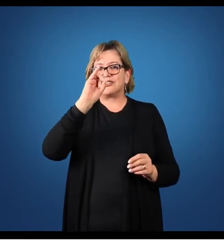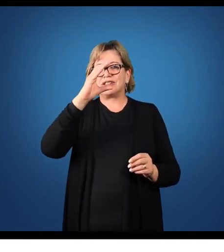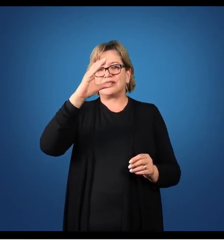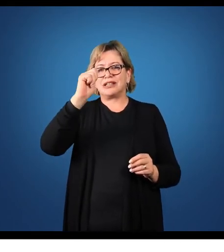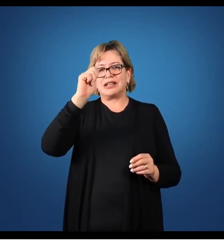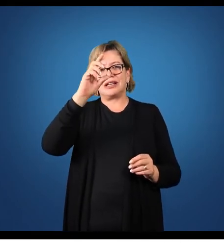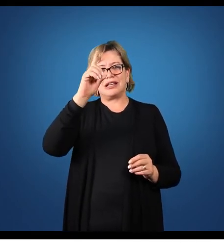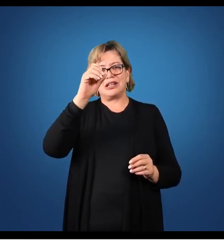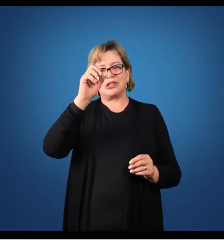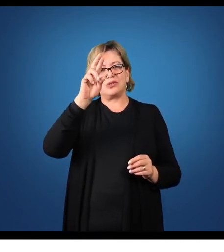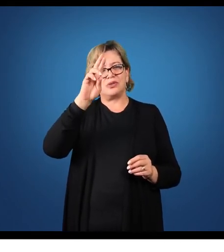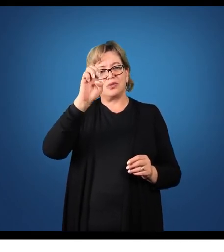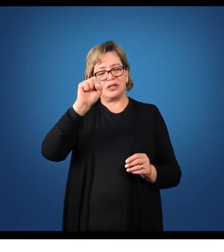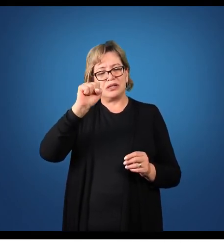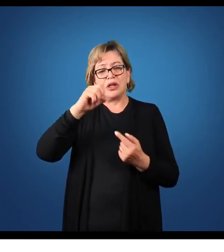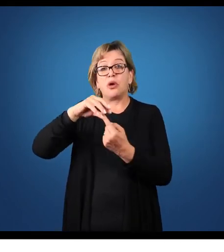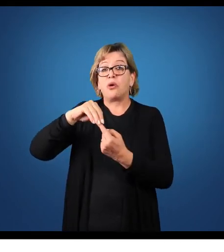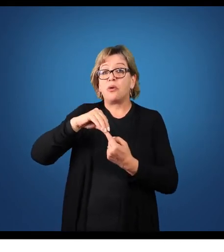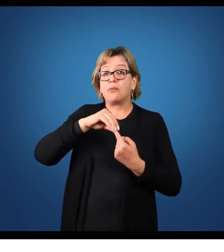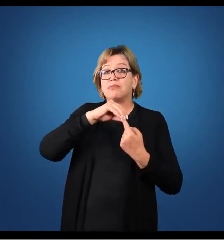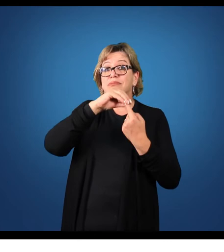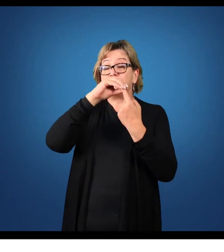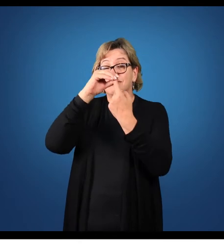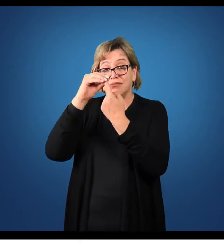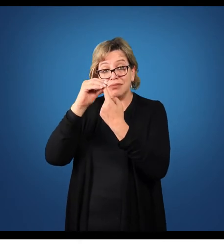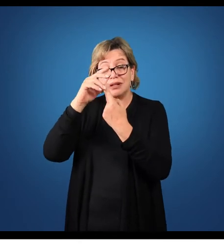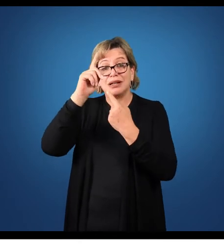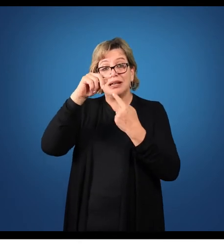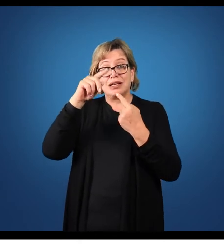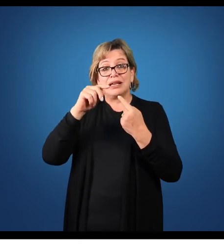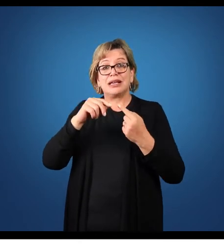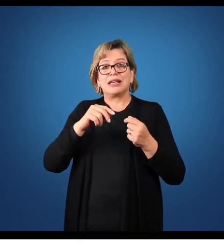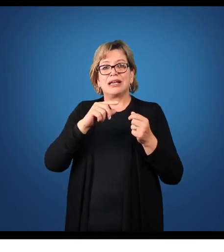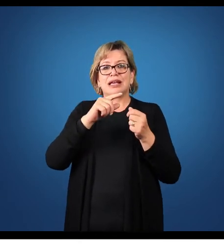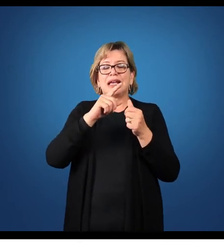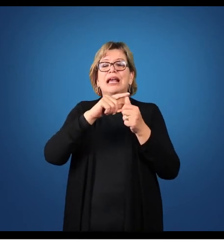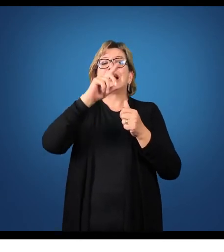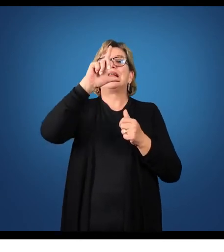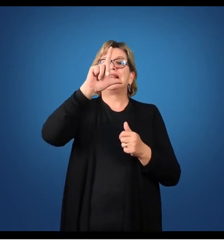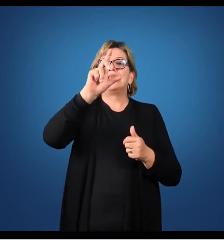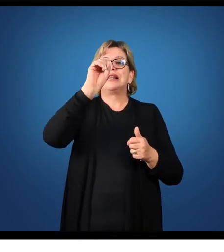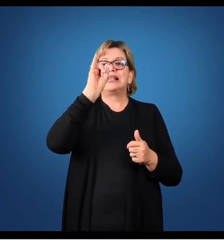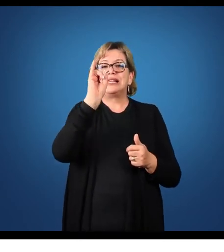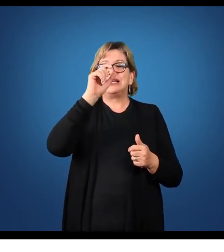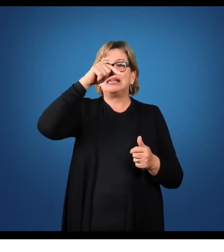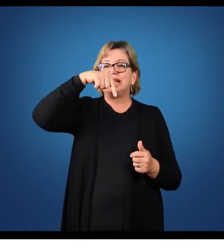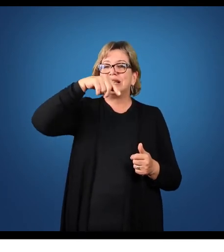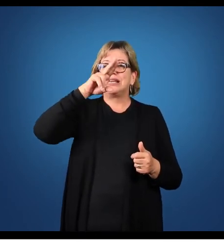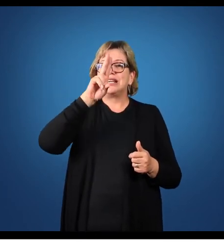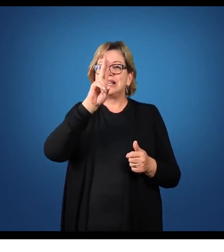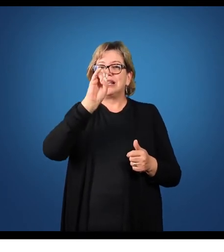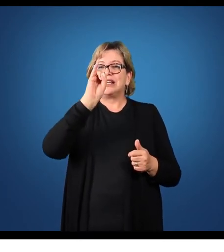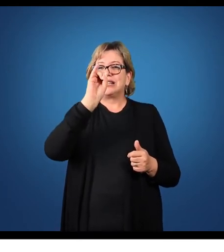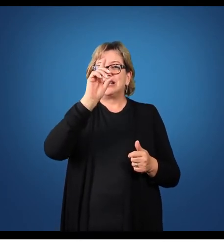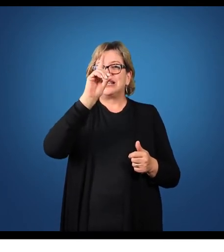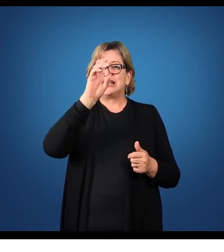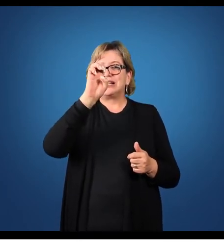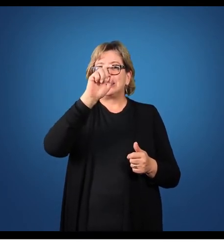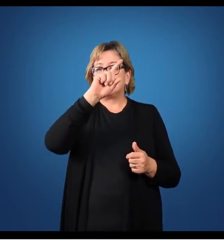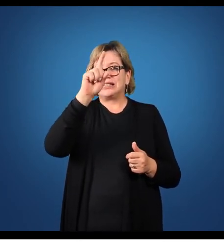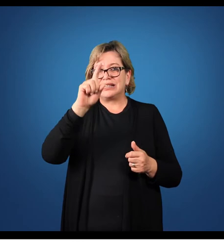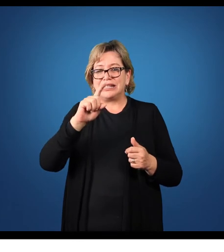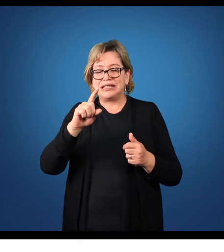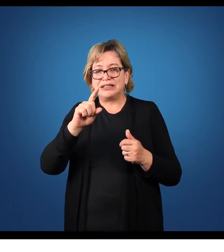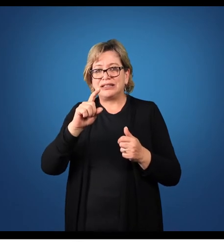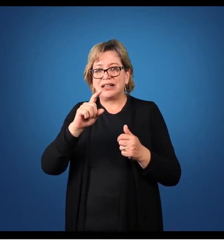principal, o mais usual, o mais comum é a análise da liquidez, que é saber quanto que a empresa tem de dinheiro para